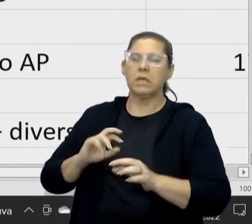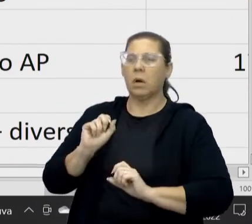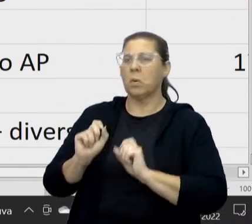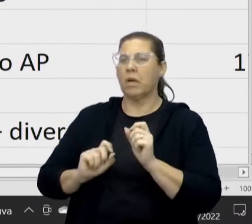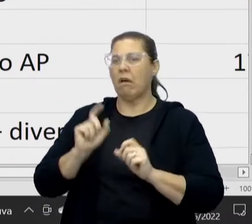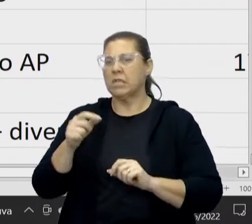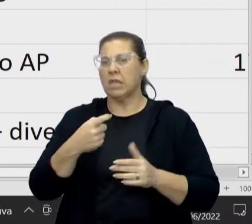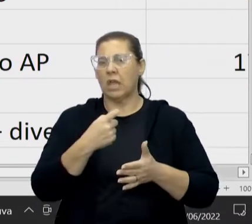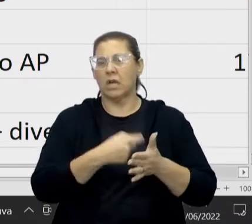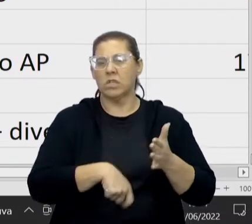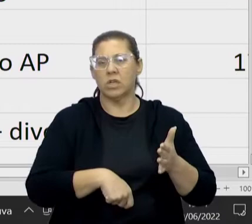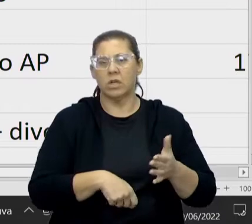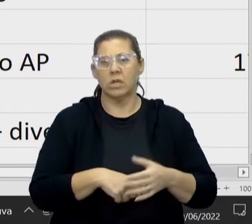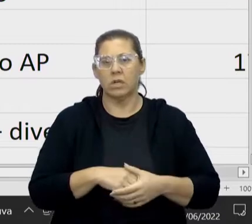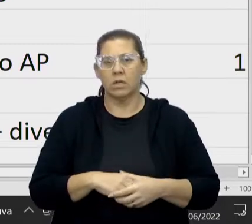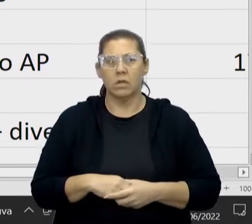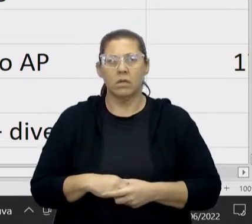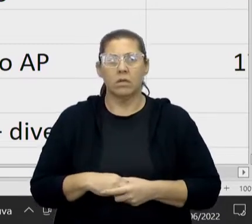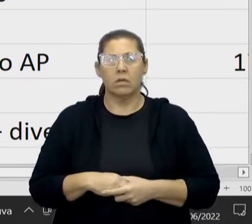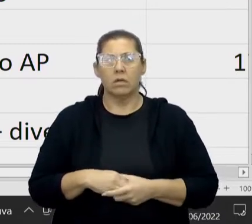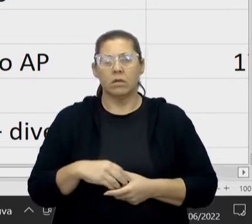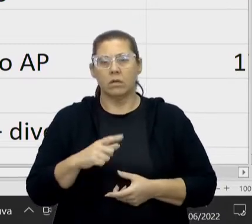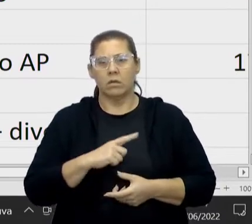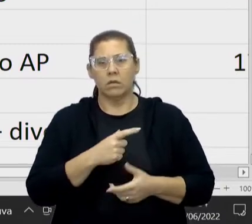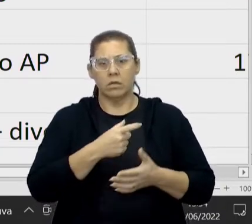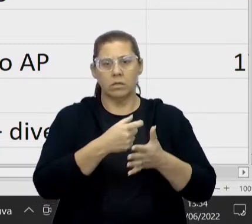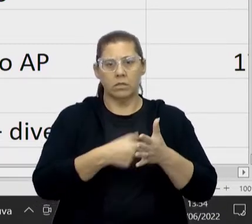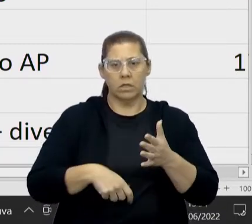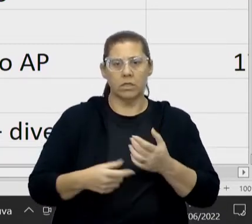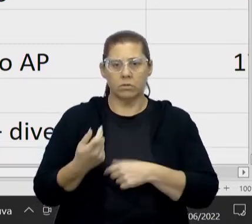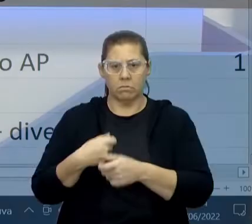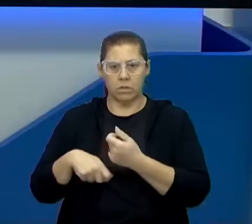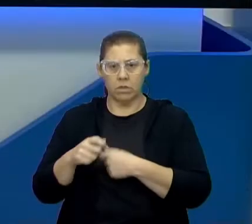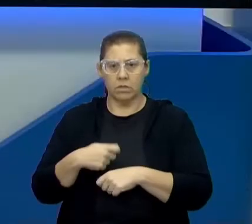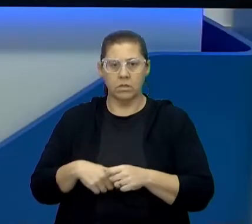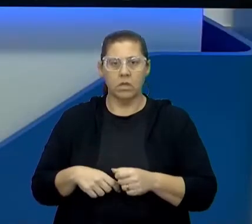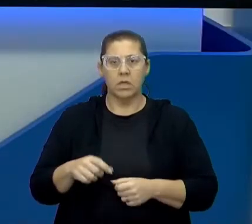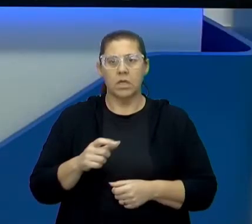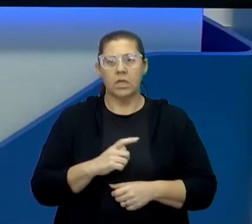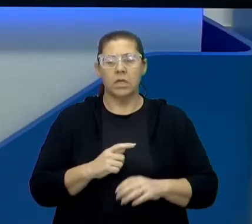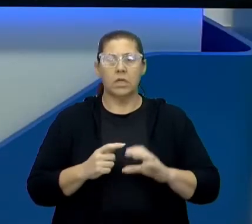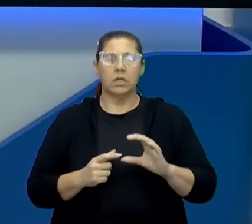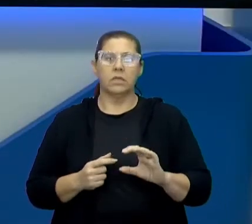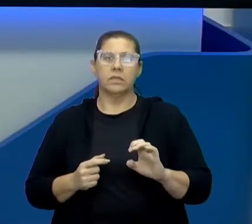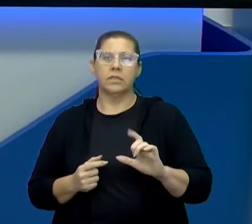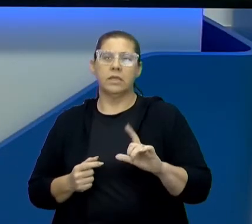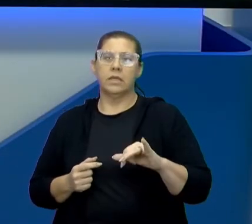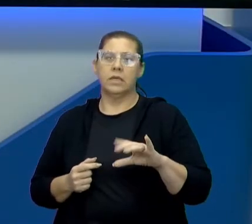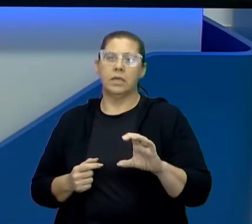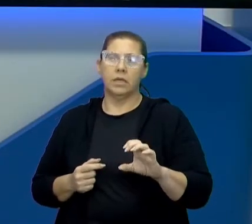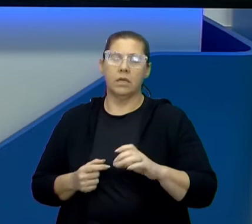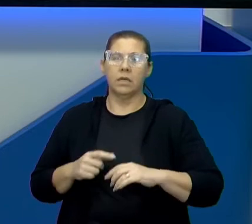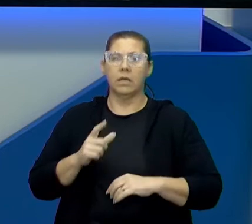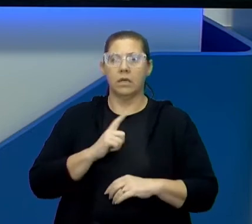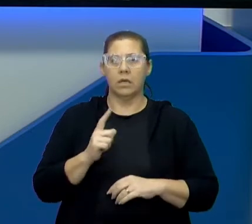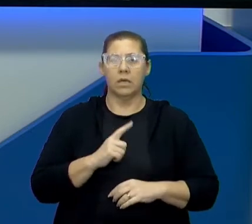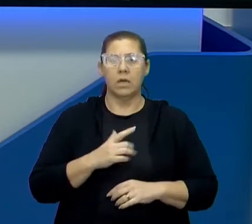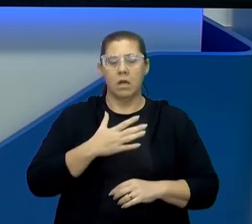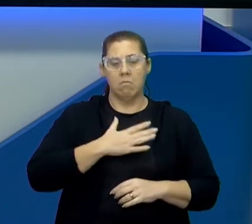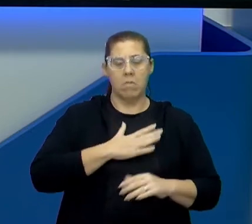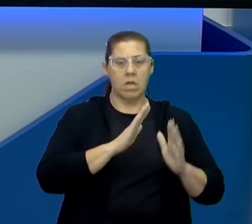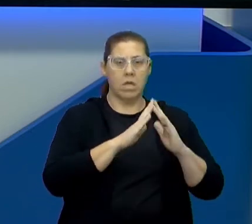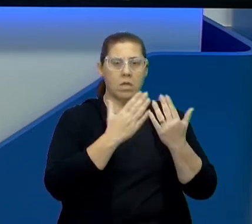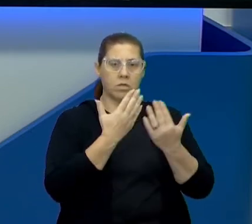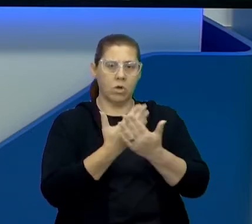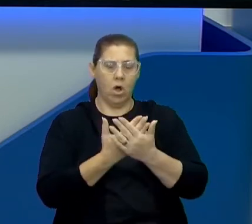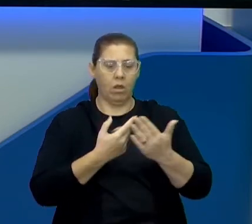o que são essas taxas? A taxa administrativa vai ser ali quem está fazendo essa tramitação, né? Entre mim e a escola.